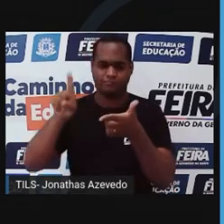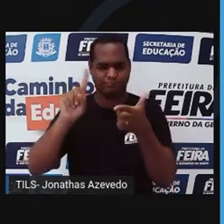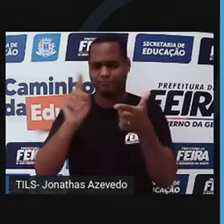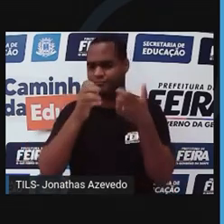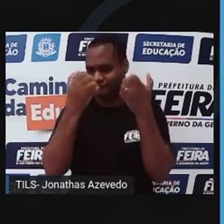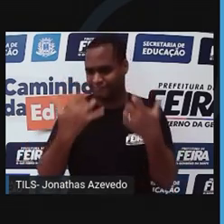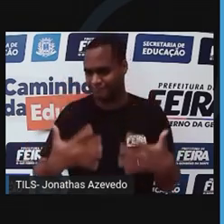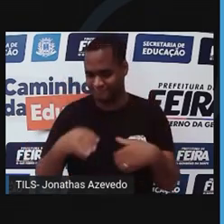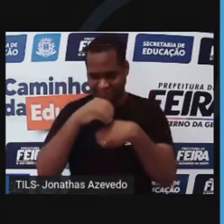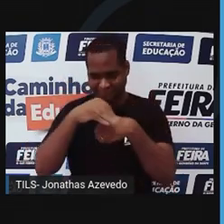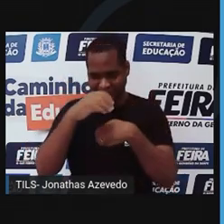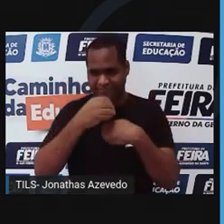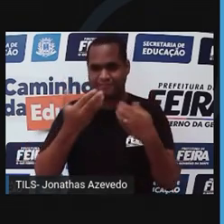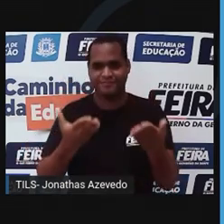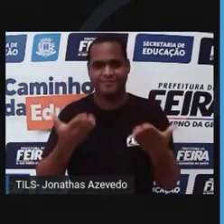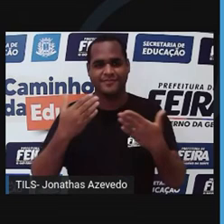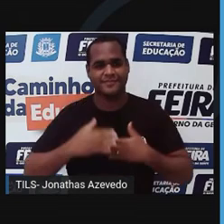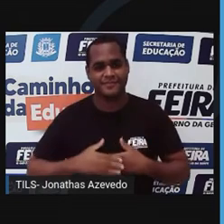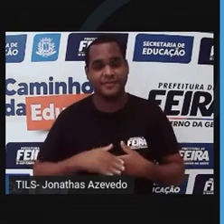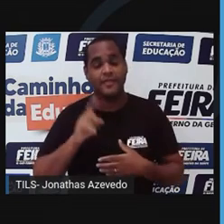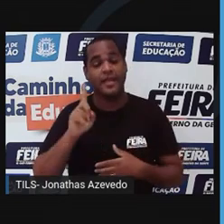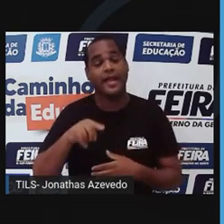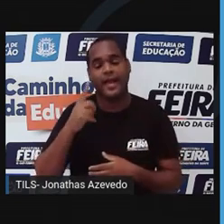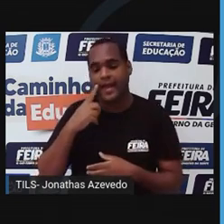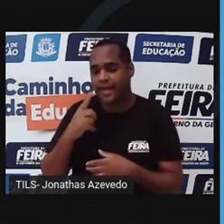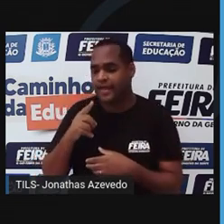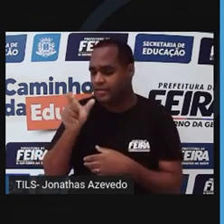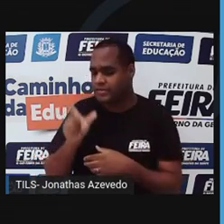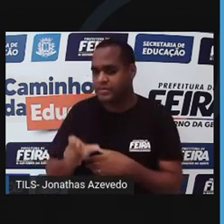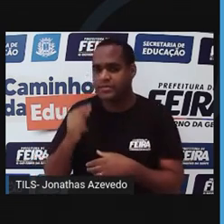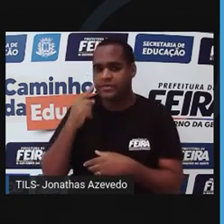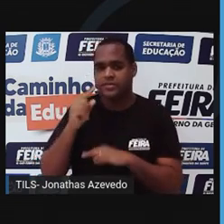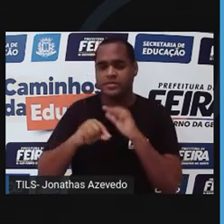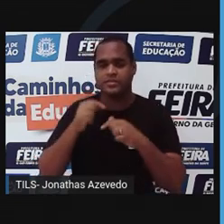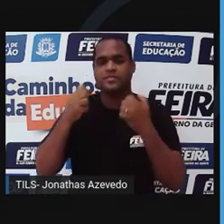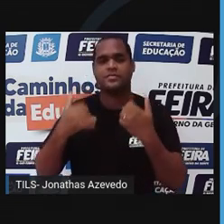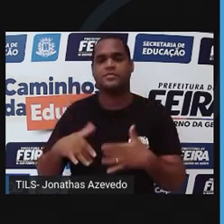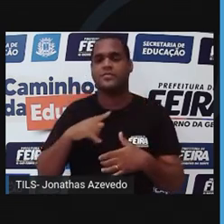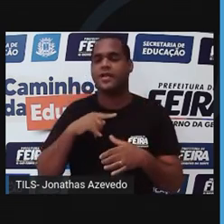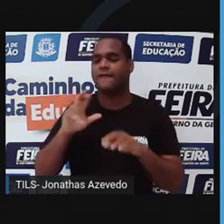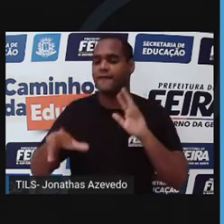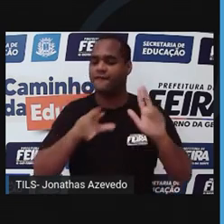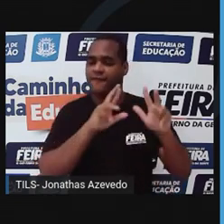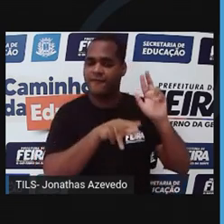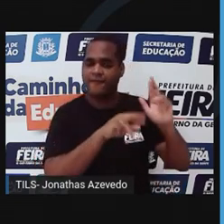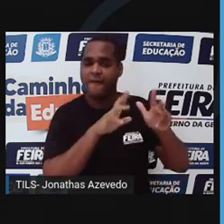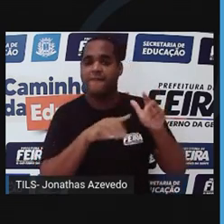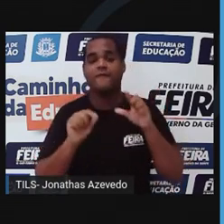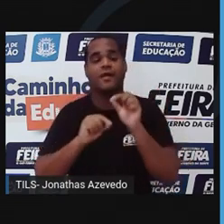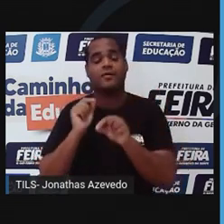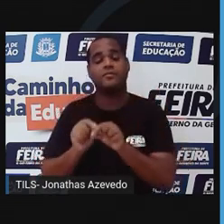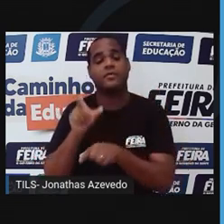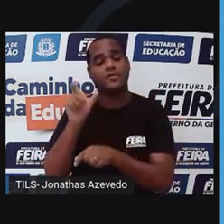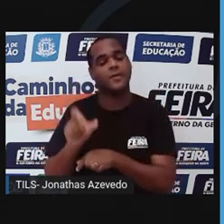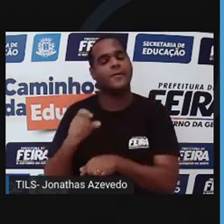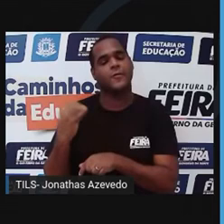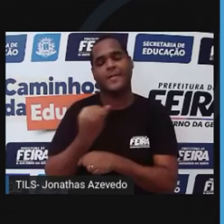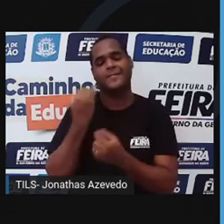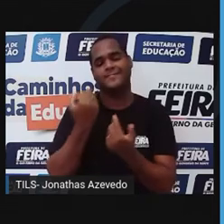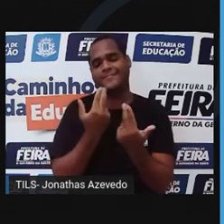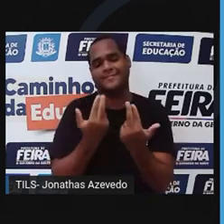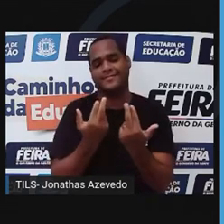explicar pra vocês. Os artrópodes são muito diferentes entre si, mas têm algumas características em comum.